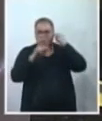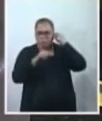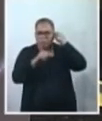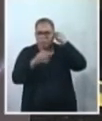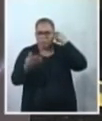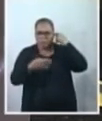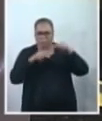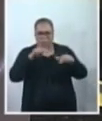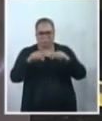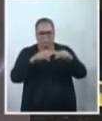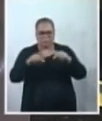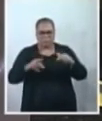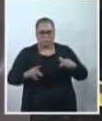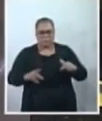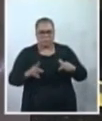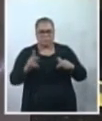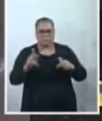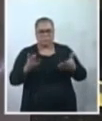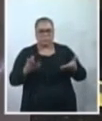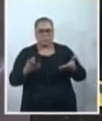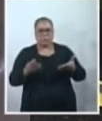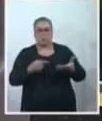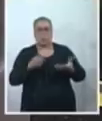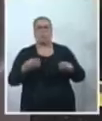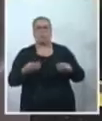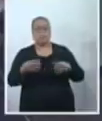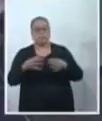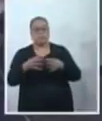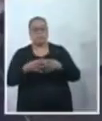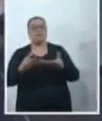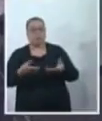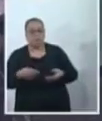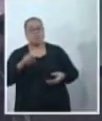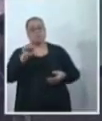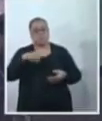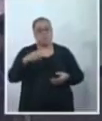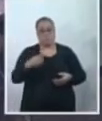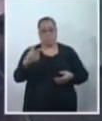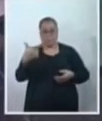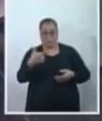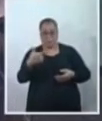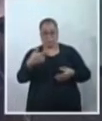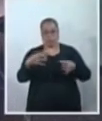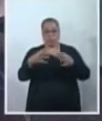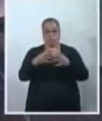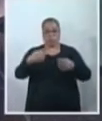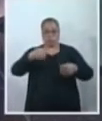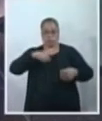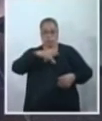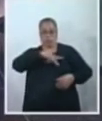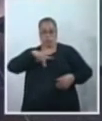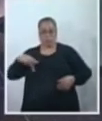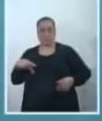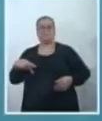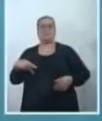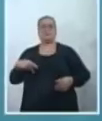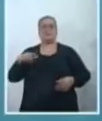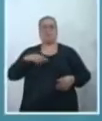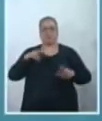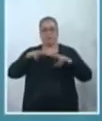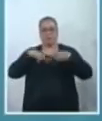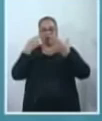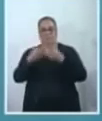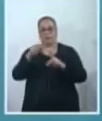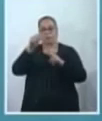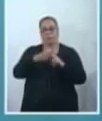trabalho contínuo com relação às reuniões das comissões, né? Com certeza. As duas comissões que eu presido, nós temos reuniões mensais